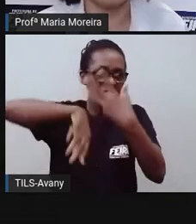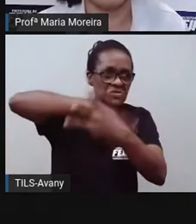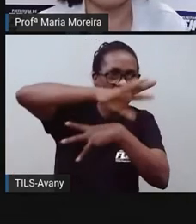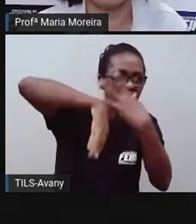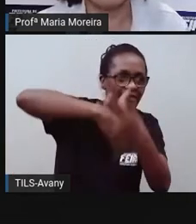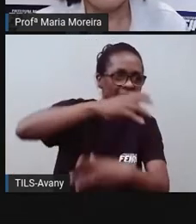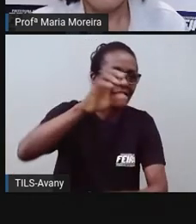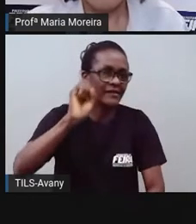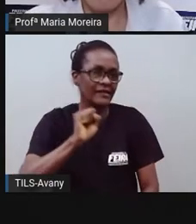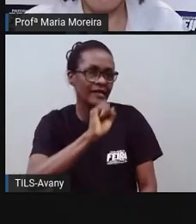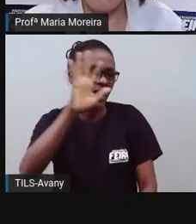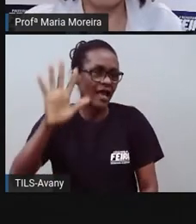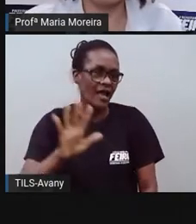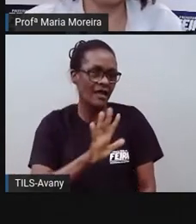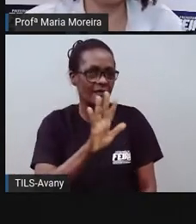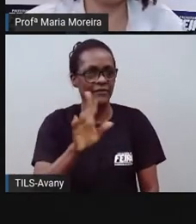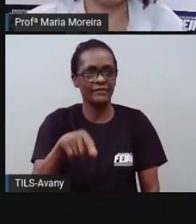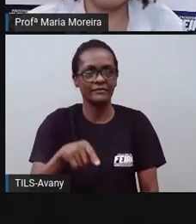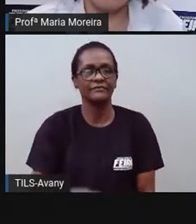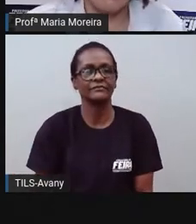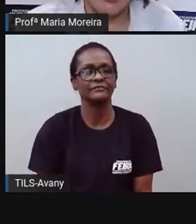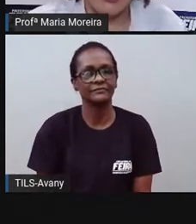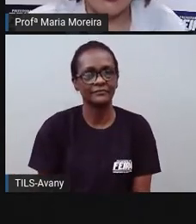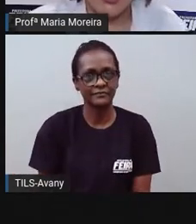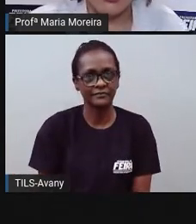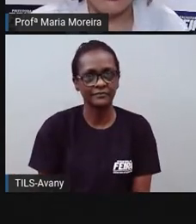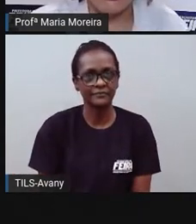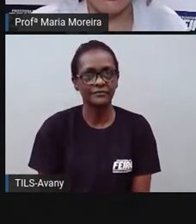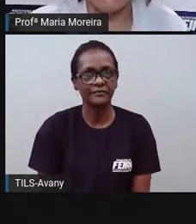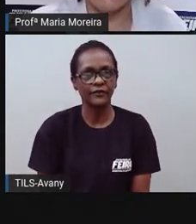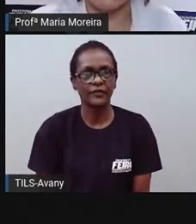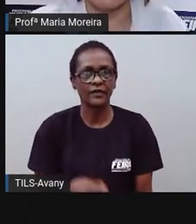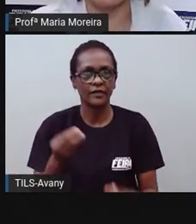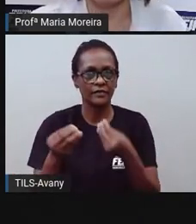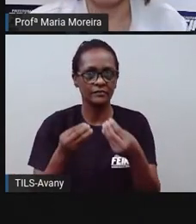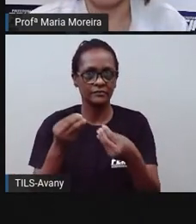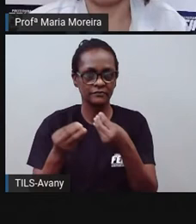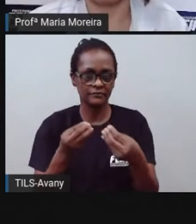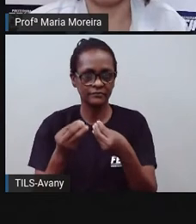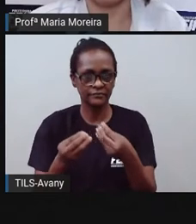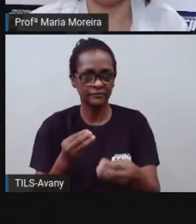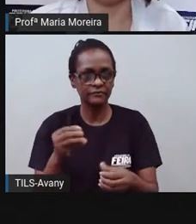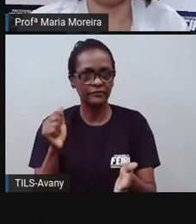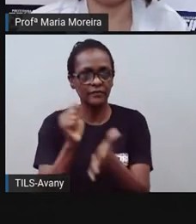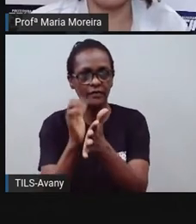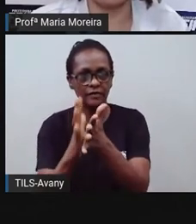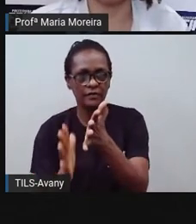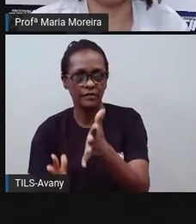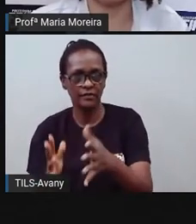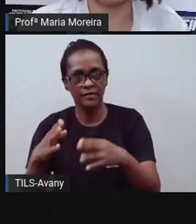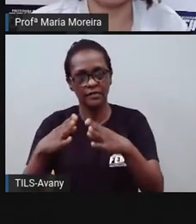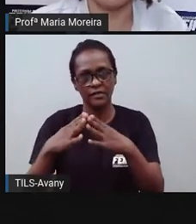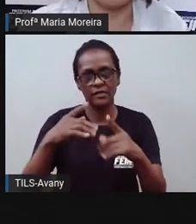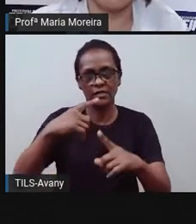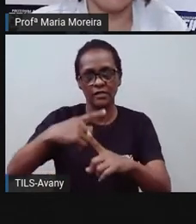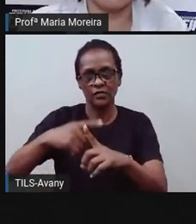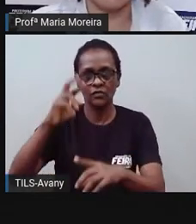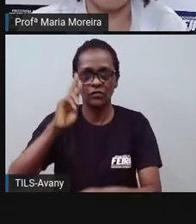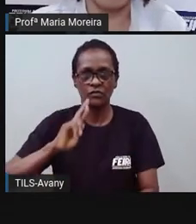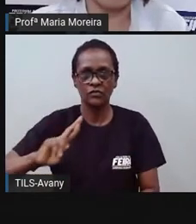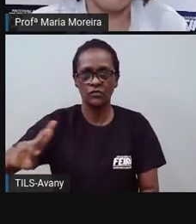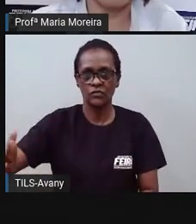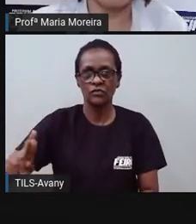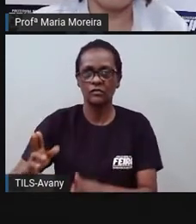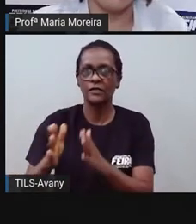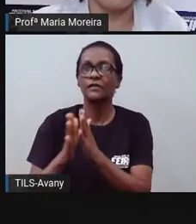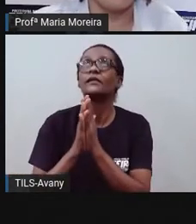vários países. Bom, algumas divindades religiosas, né? Africanas, ligadas às forças da natureza